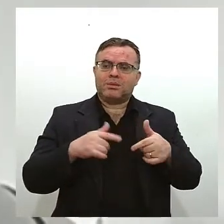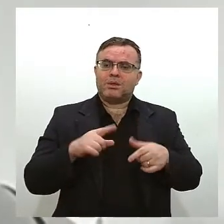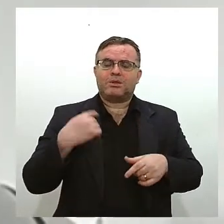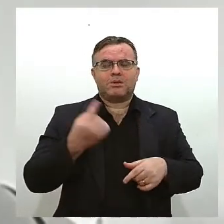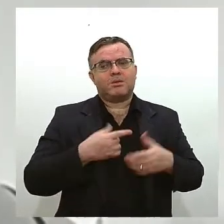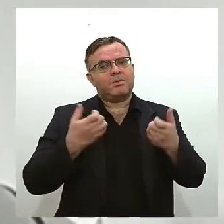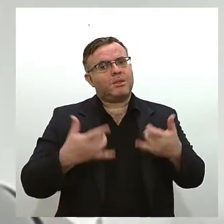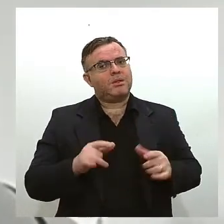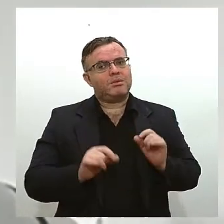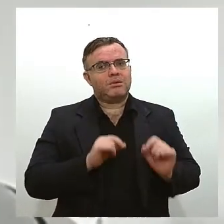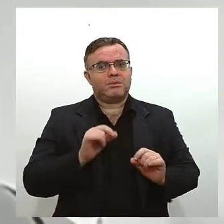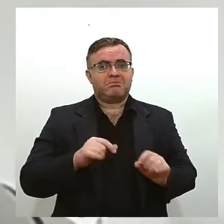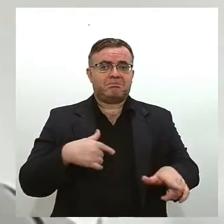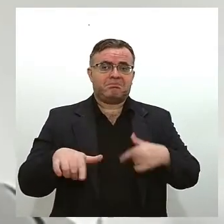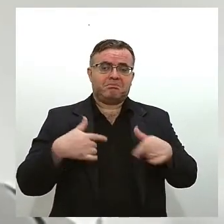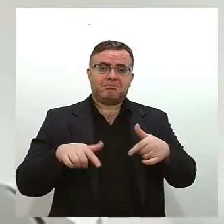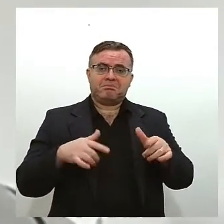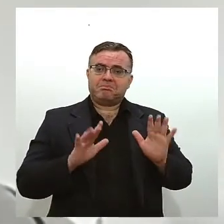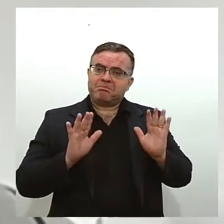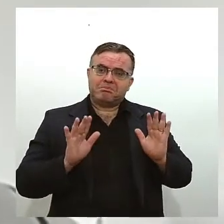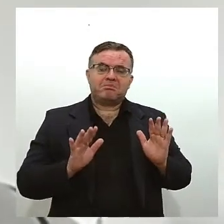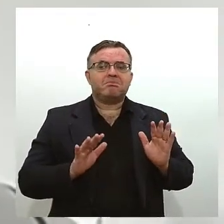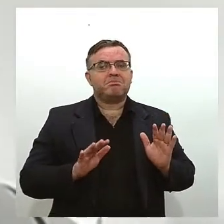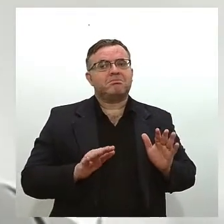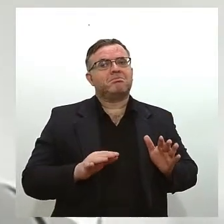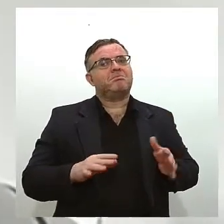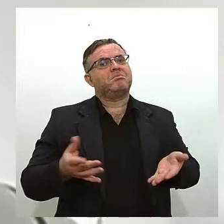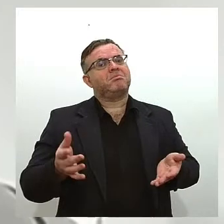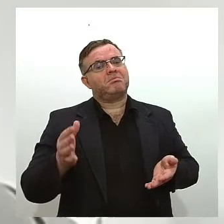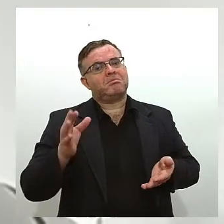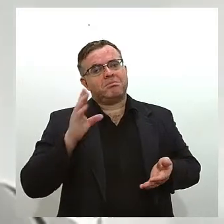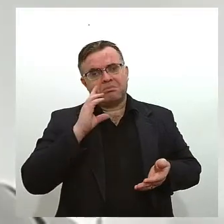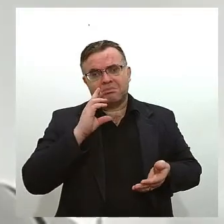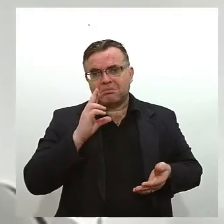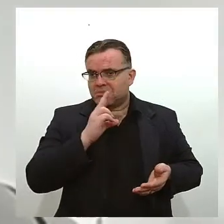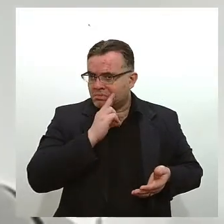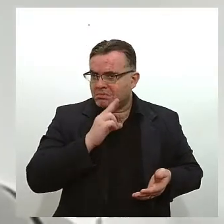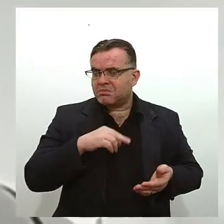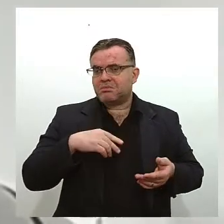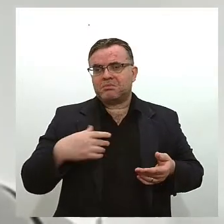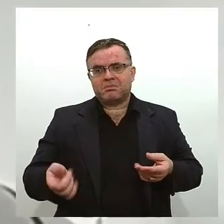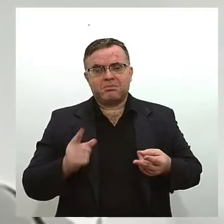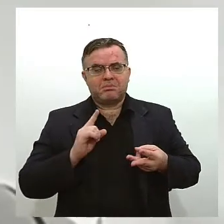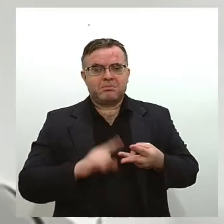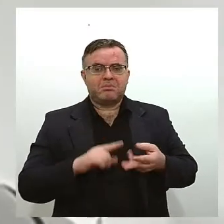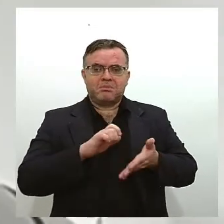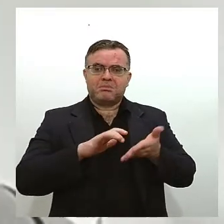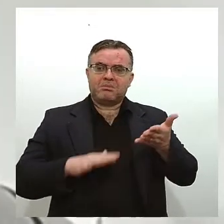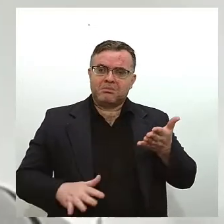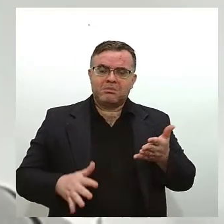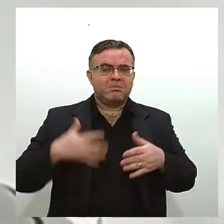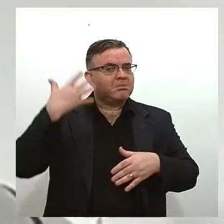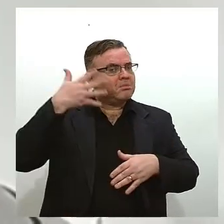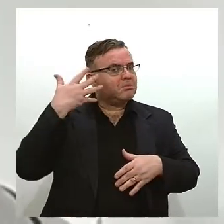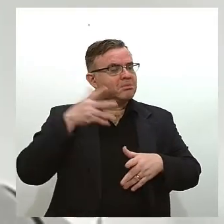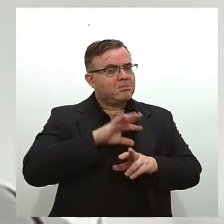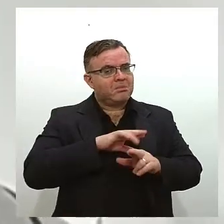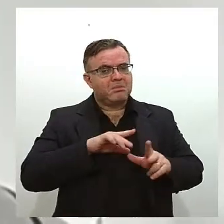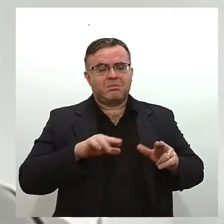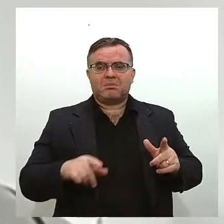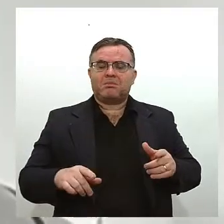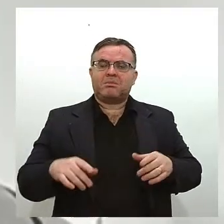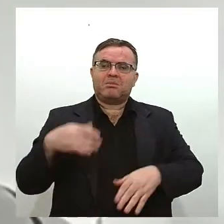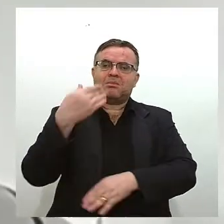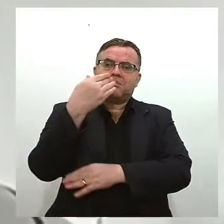serviços a gente está falando dos restaurantes das atividades de eventos dos hotéis